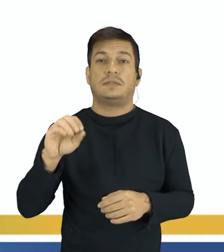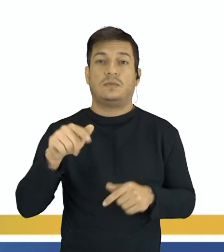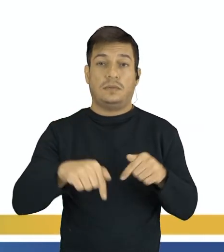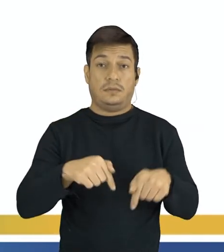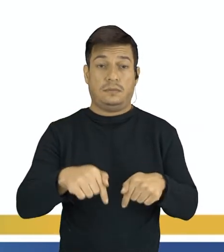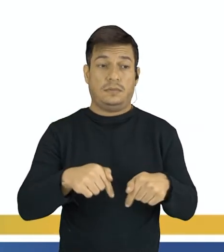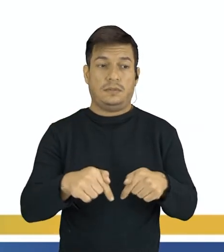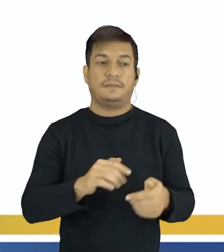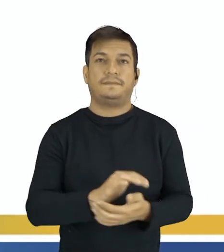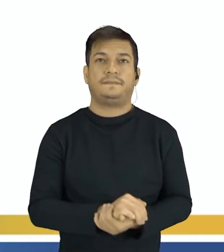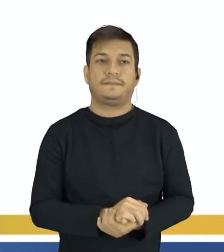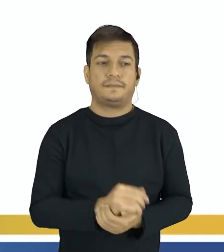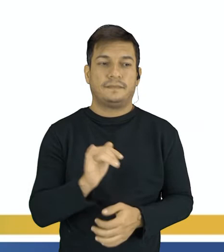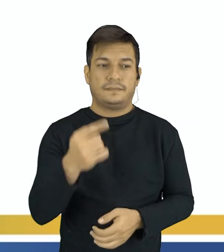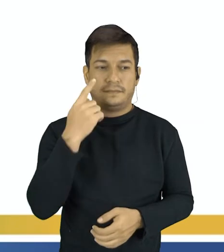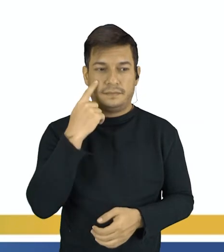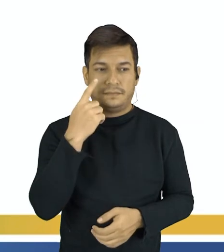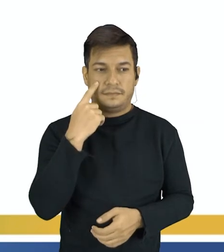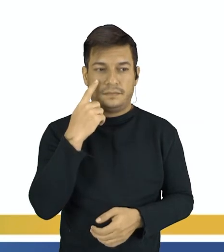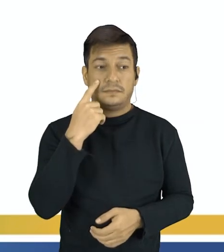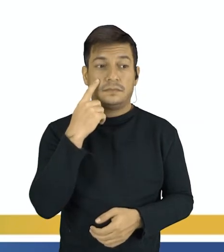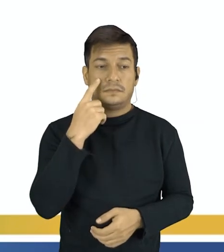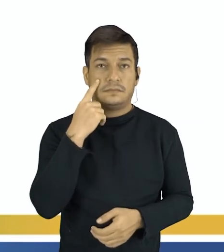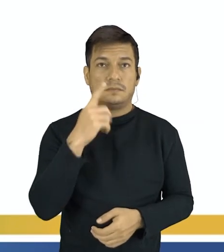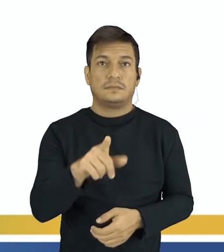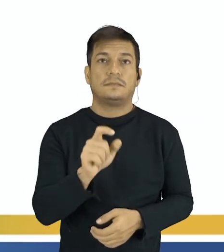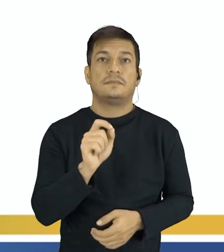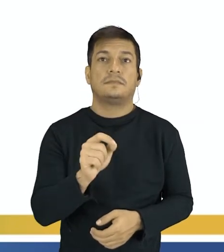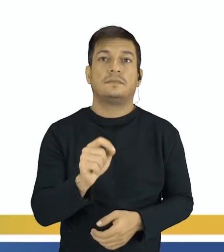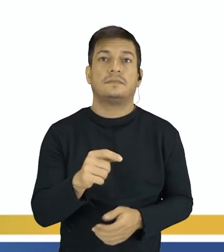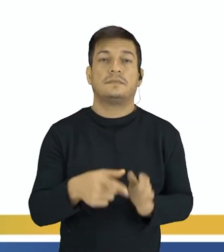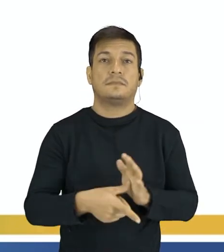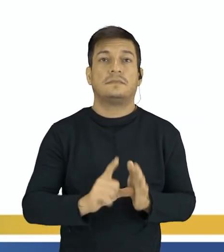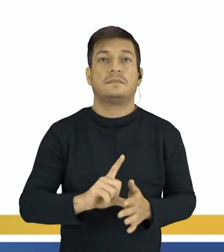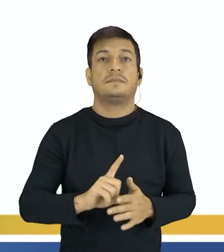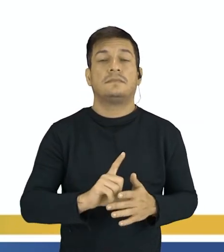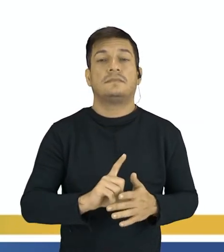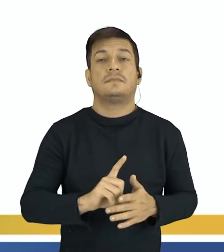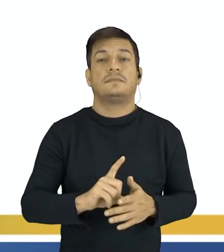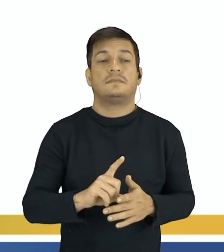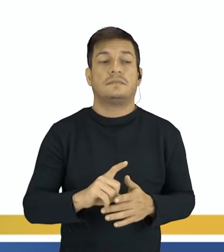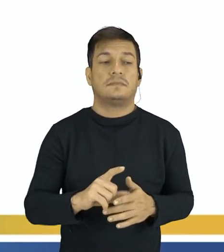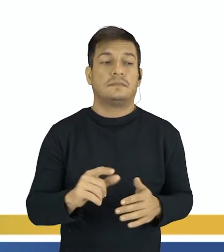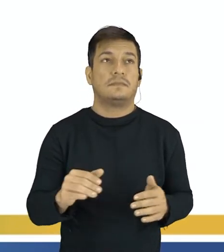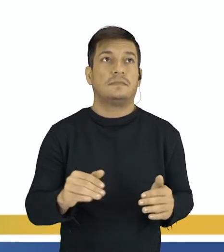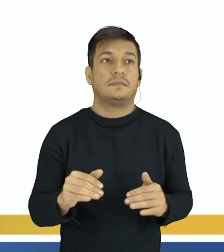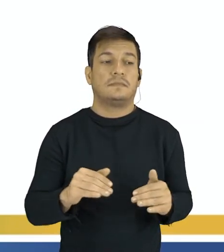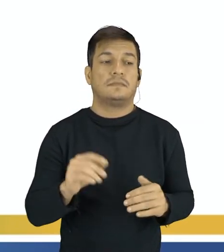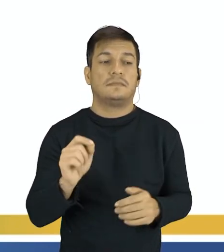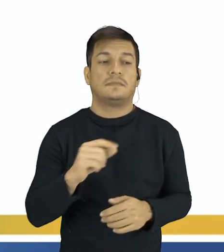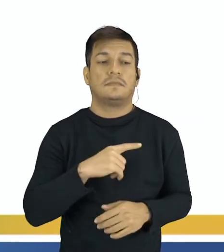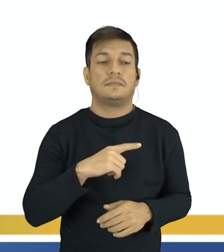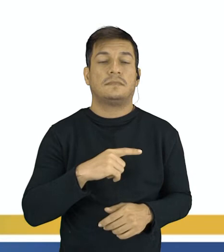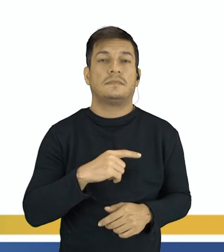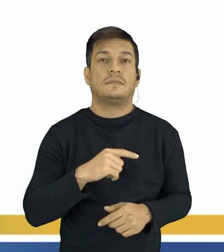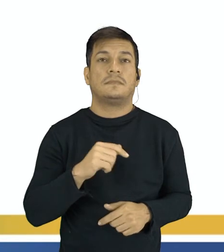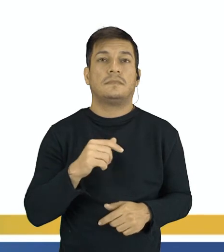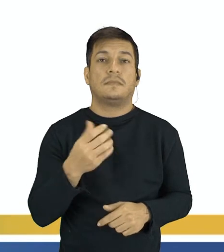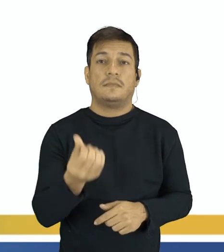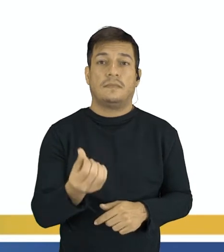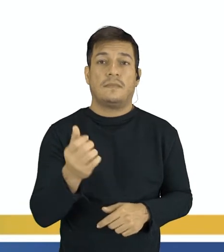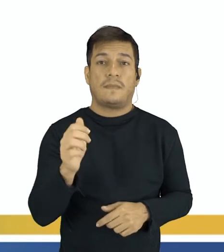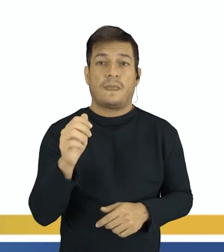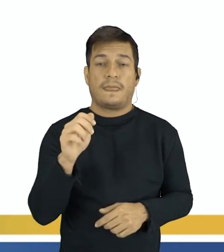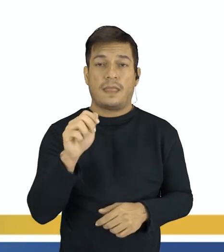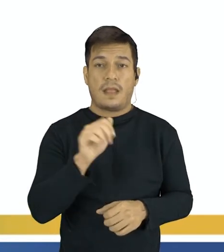química. Se vocês observarem, antes do balanceamento, a gente tem nos reagentes seis átomos de